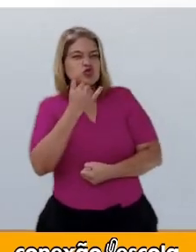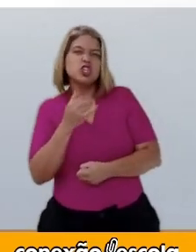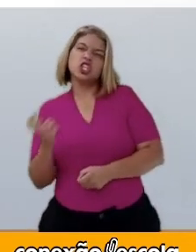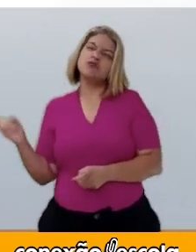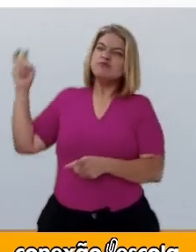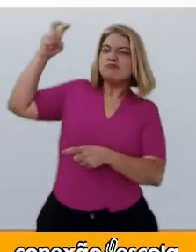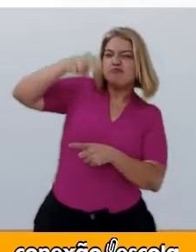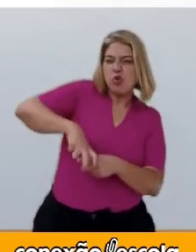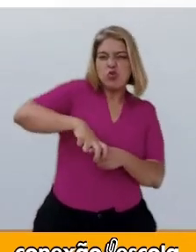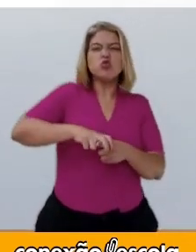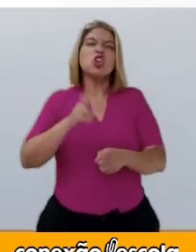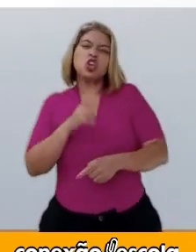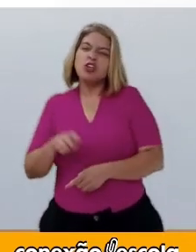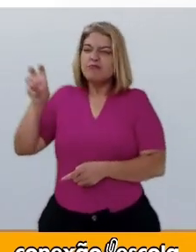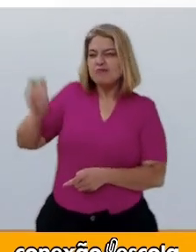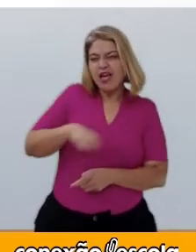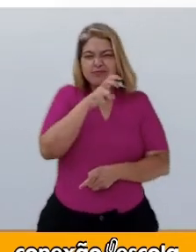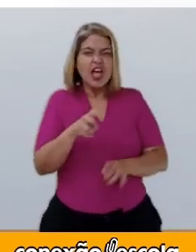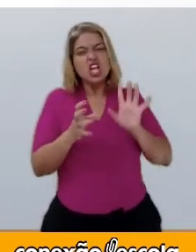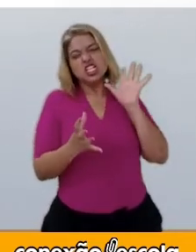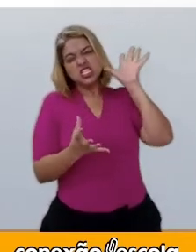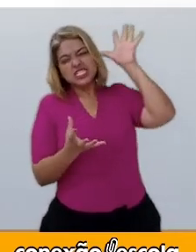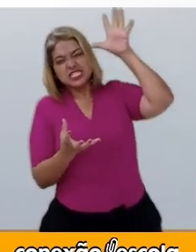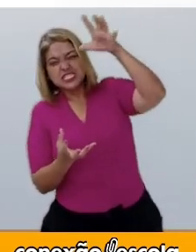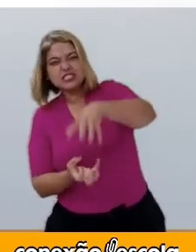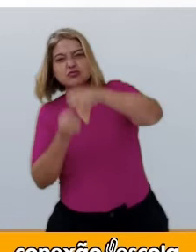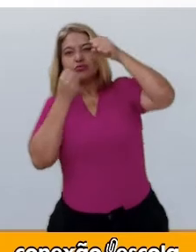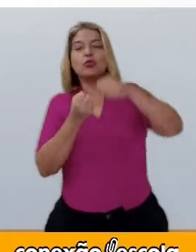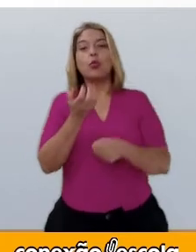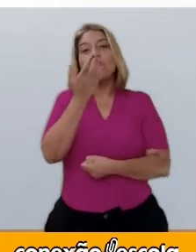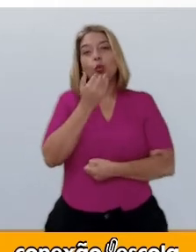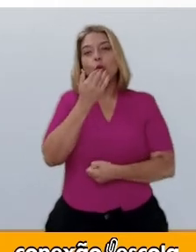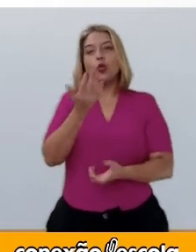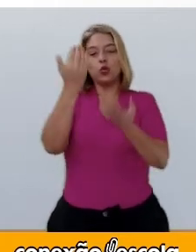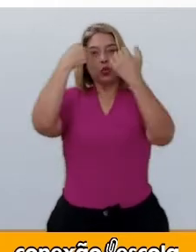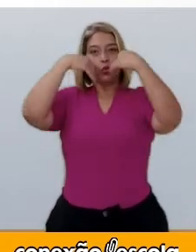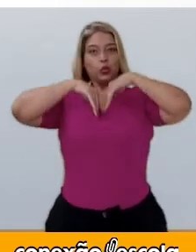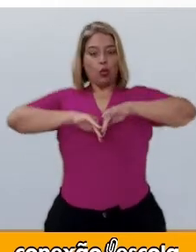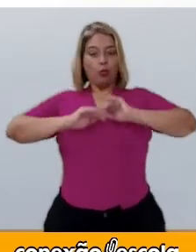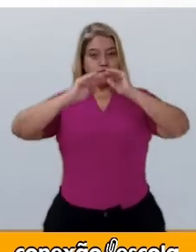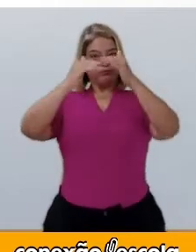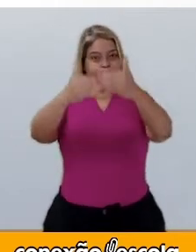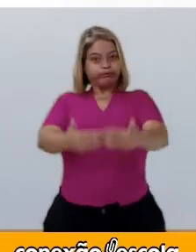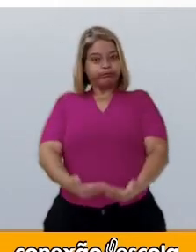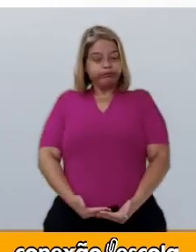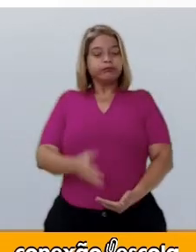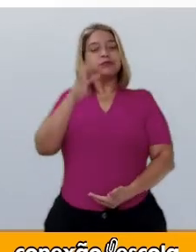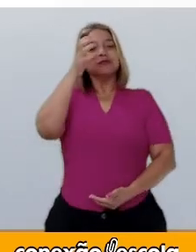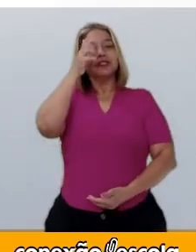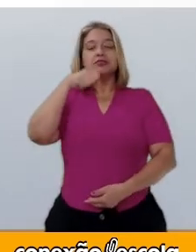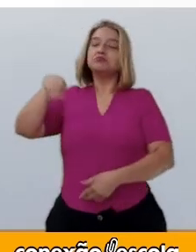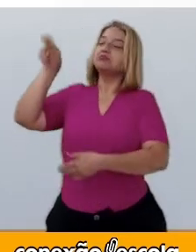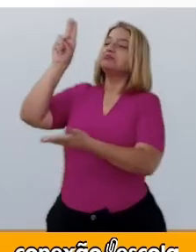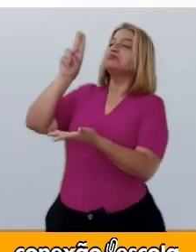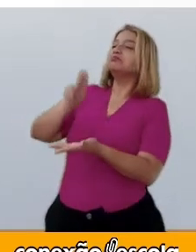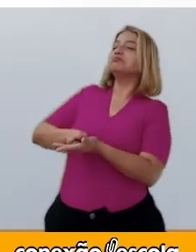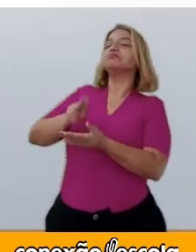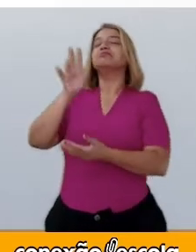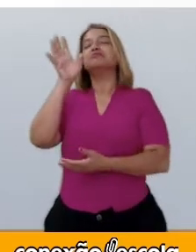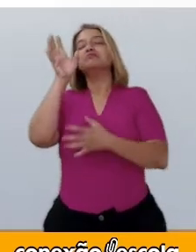pulou sobre a Chapeuzinho e a engoliu. Depois, voltou para a cama e dormiu.